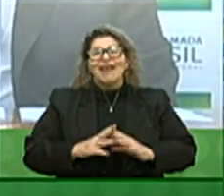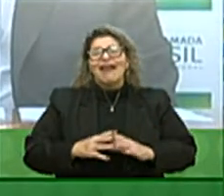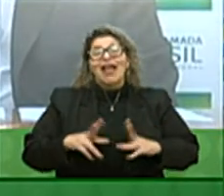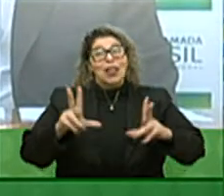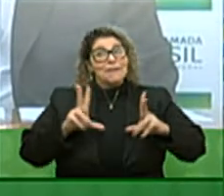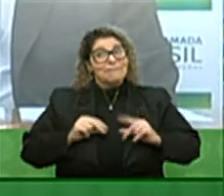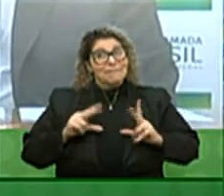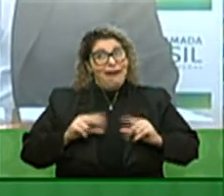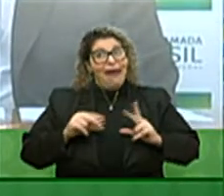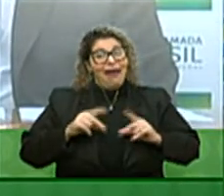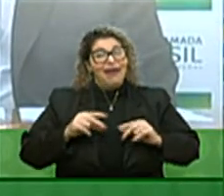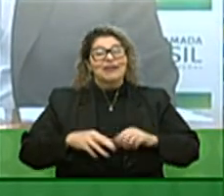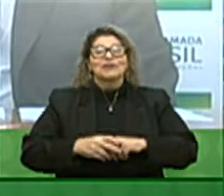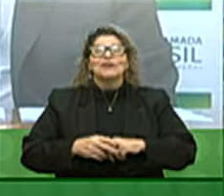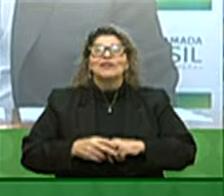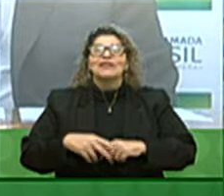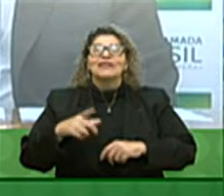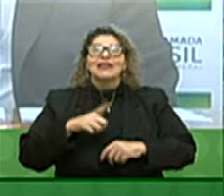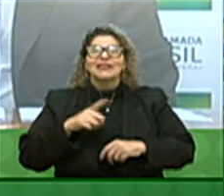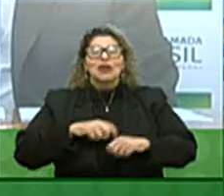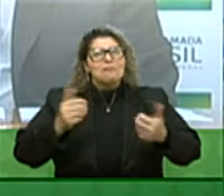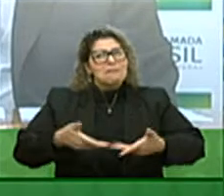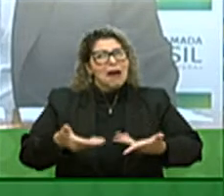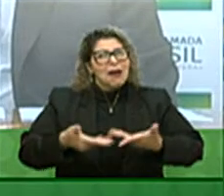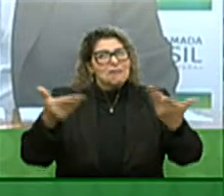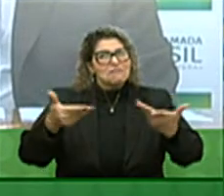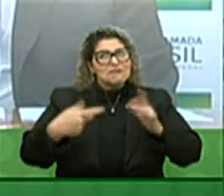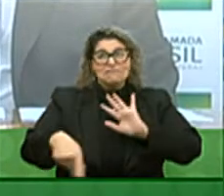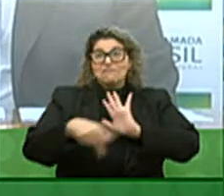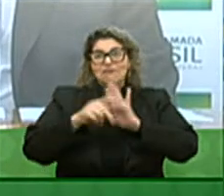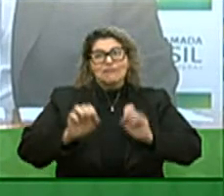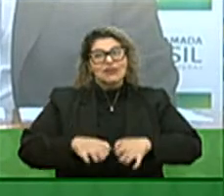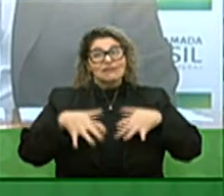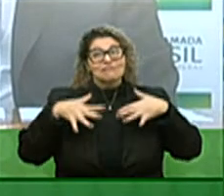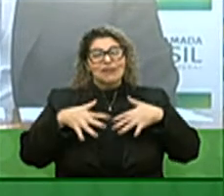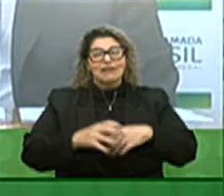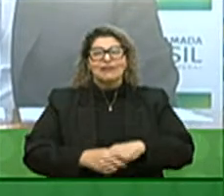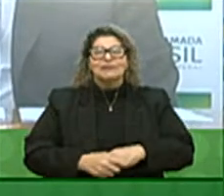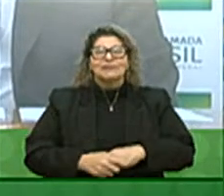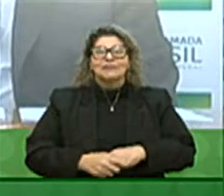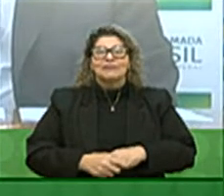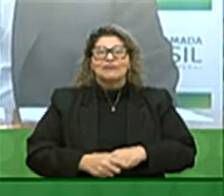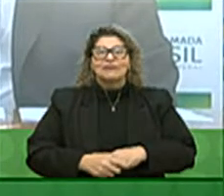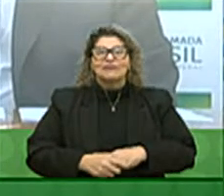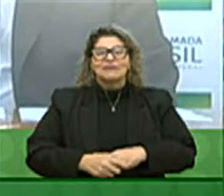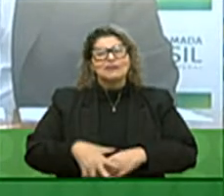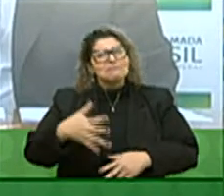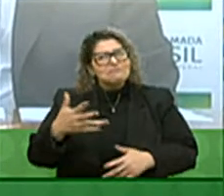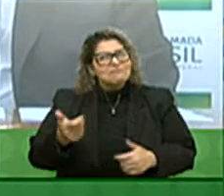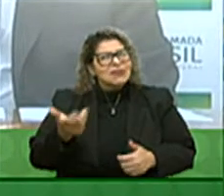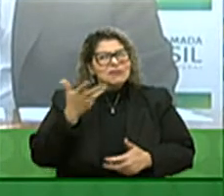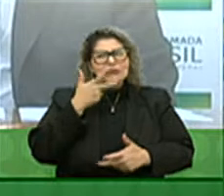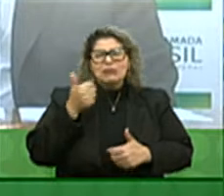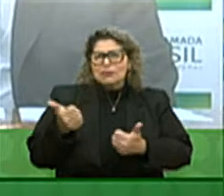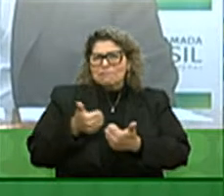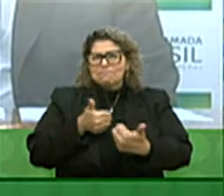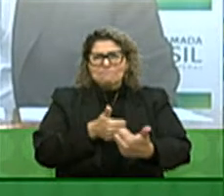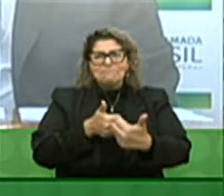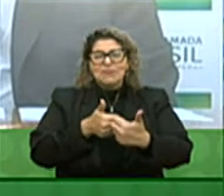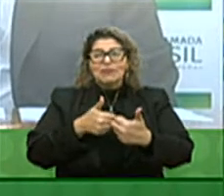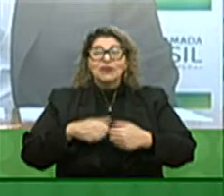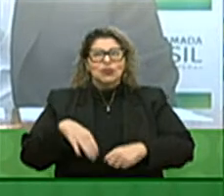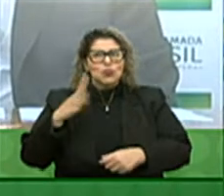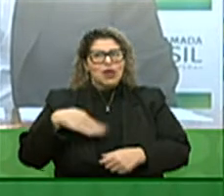farroupilha, a maior honraria do parlamento gaúcho, tem uma bonita trajetória no Exército